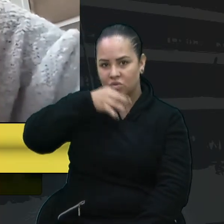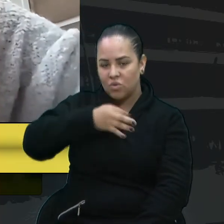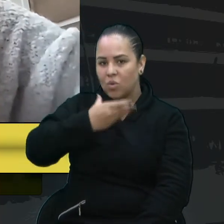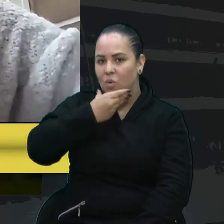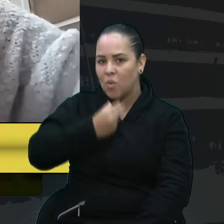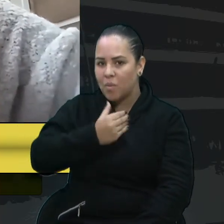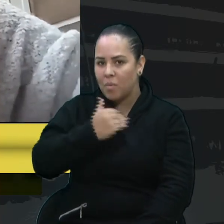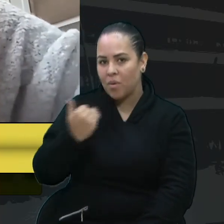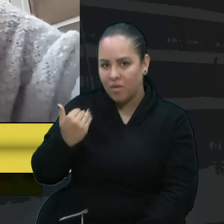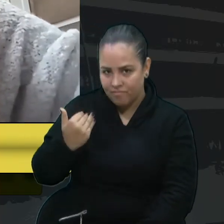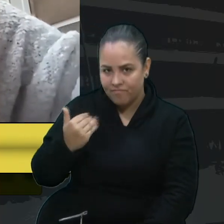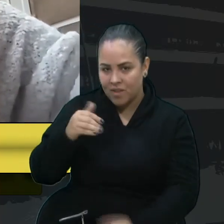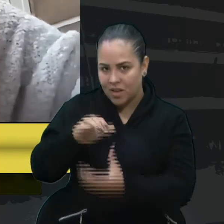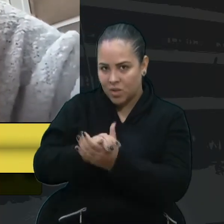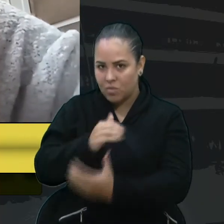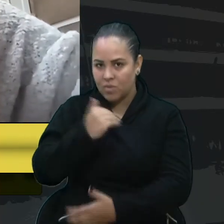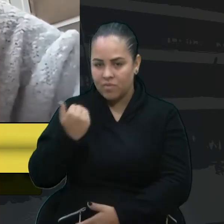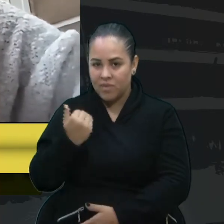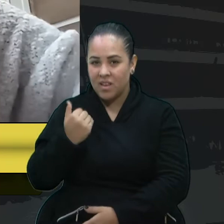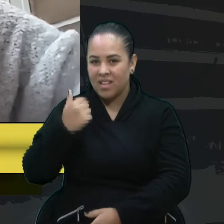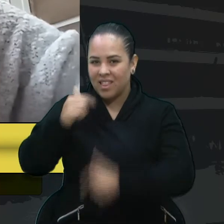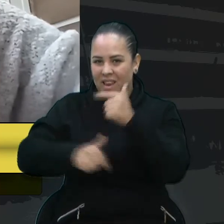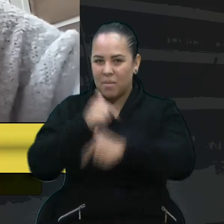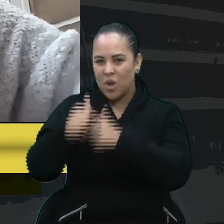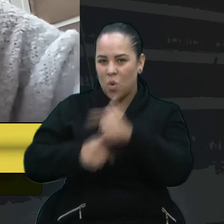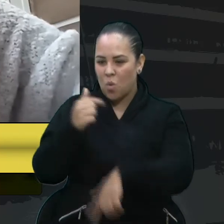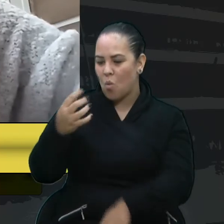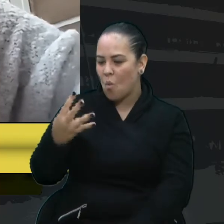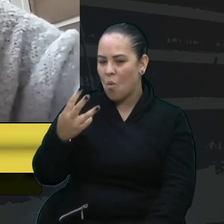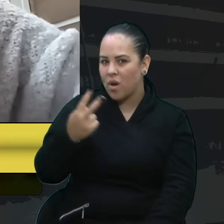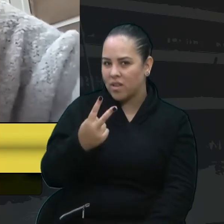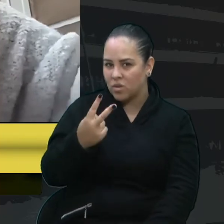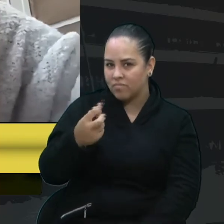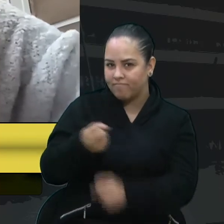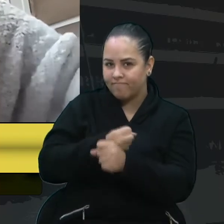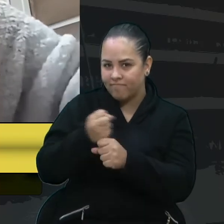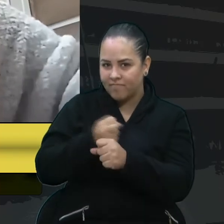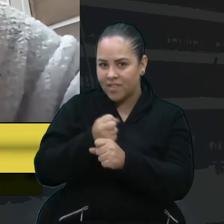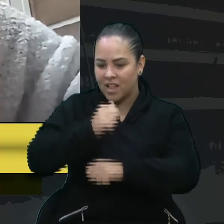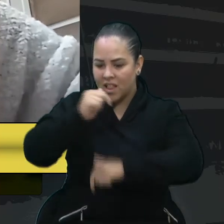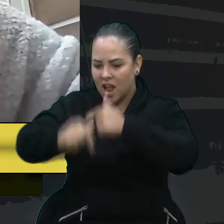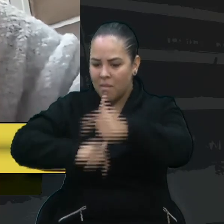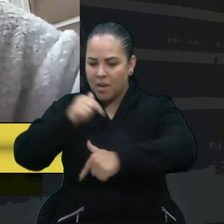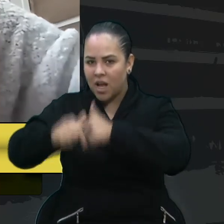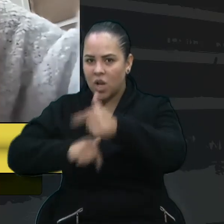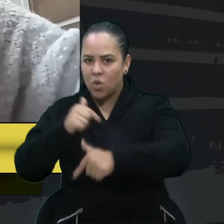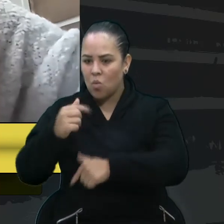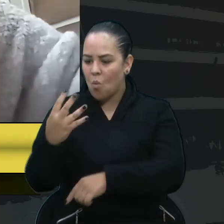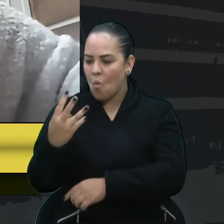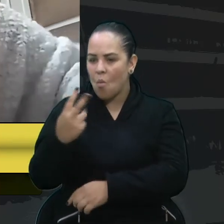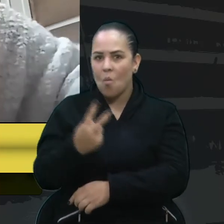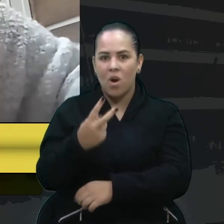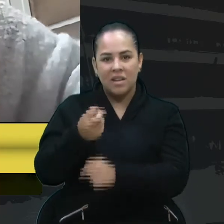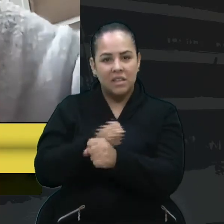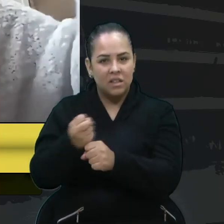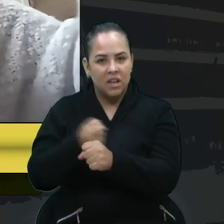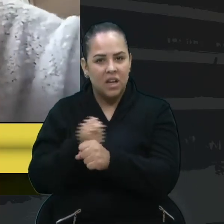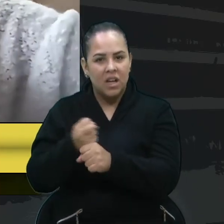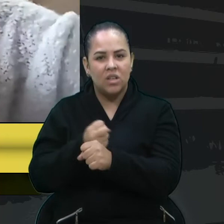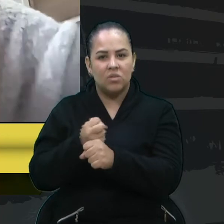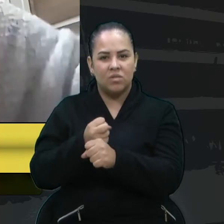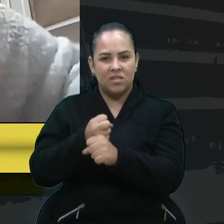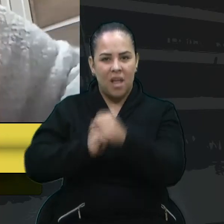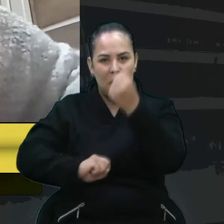para aquele que trabalhou 42 anos no chão de fábrica ou em qualquer outro trabalho, na